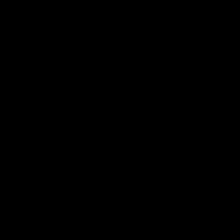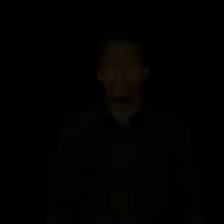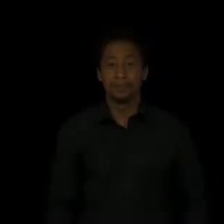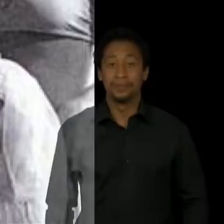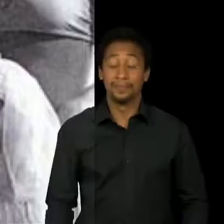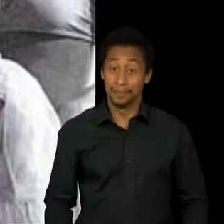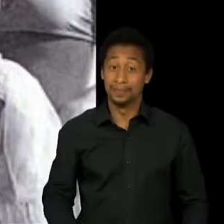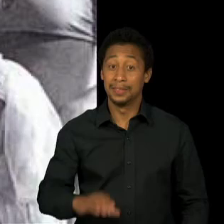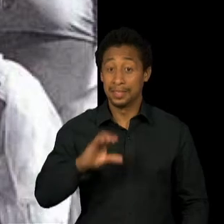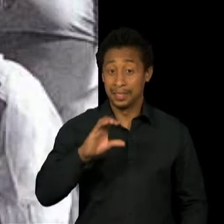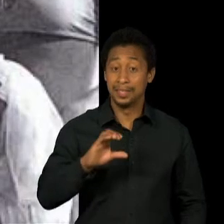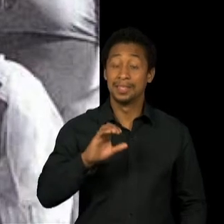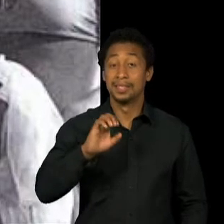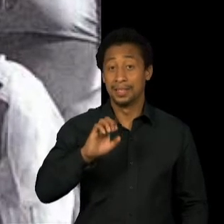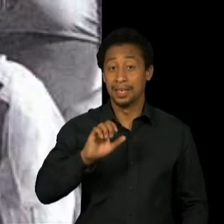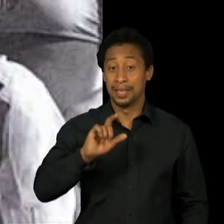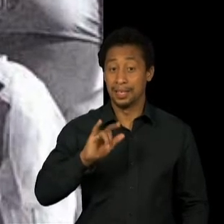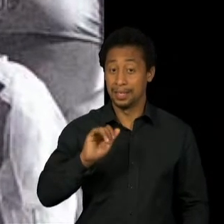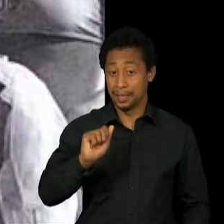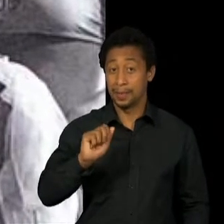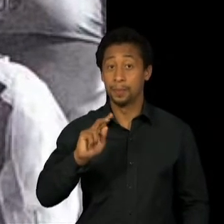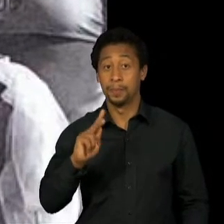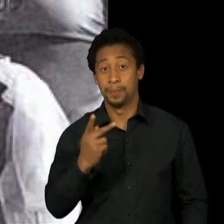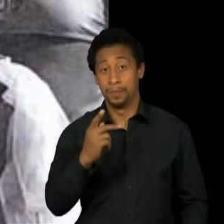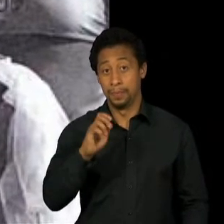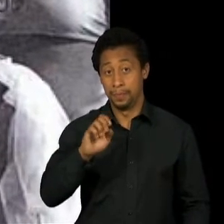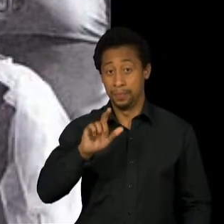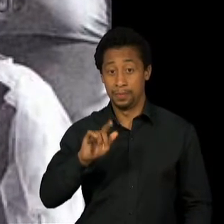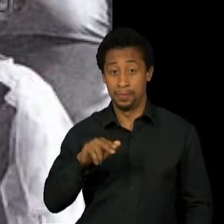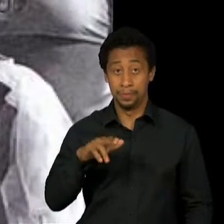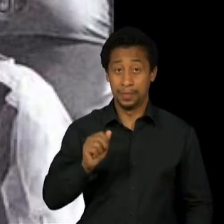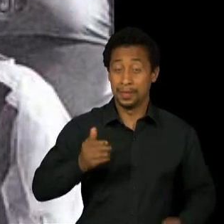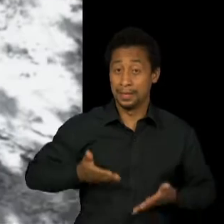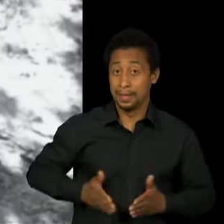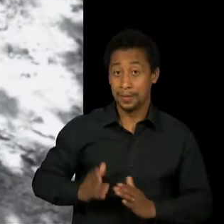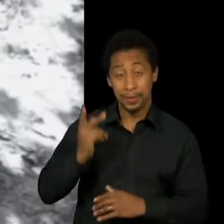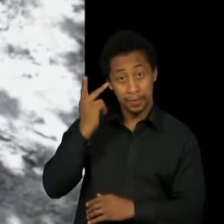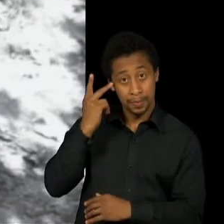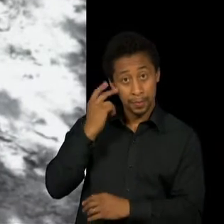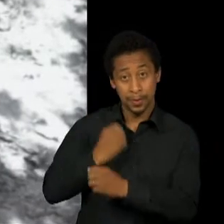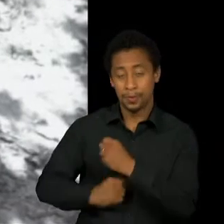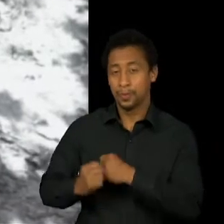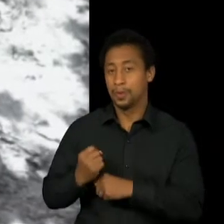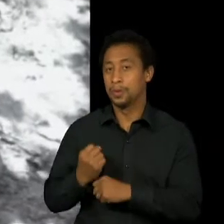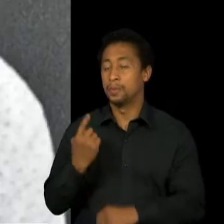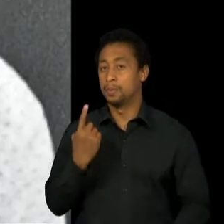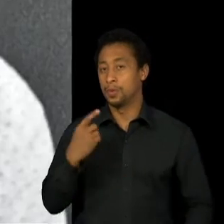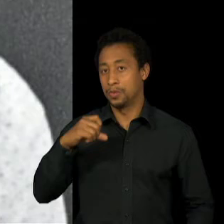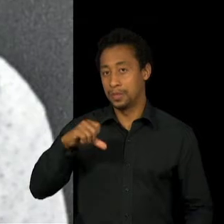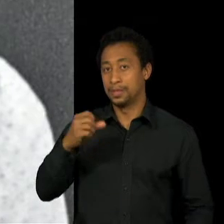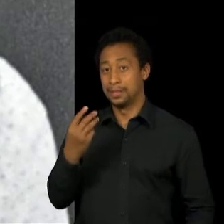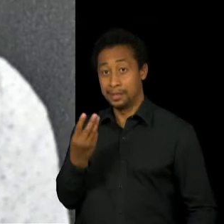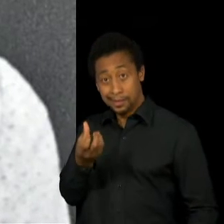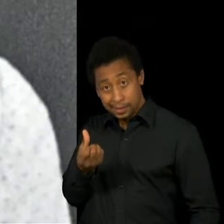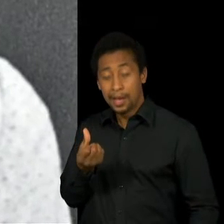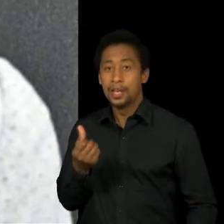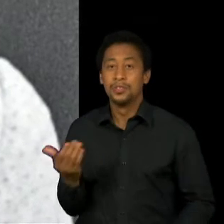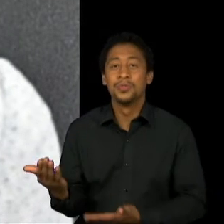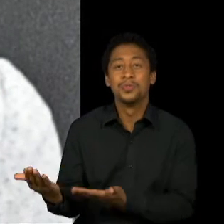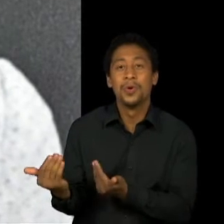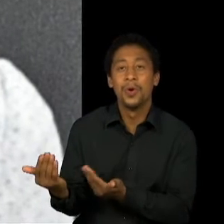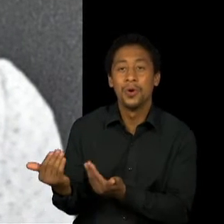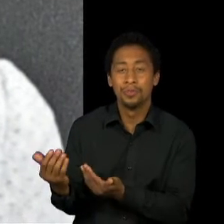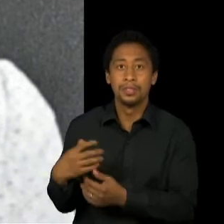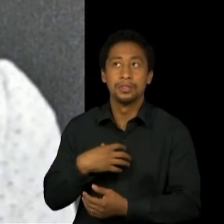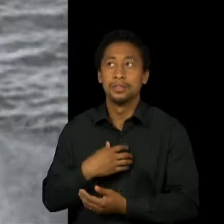Célia Helena nasceu em São Paulo, em 1936. Ainda jovem, intrigada com o sentido da